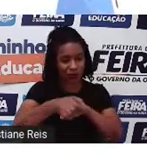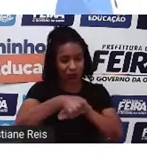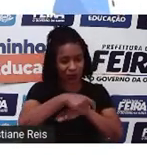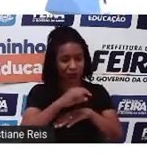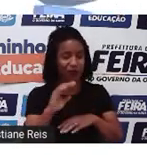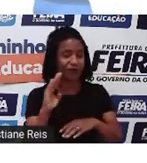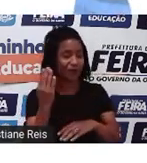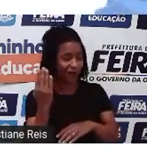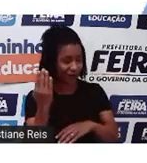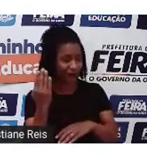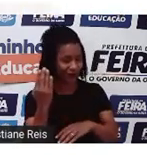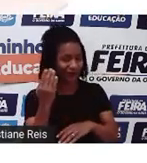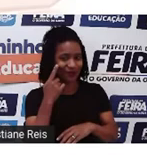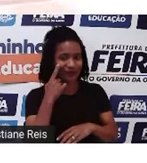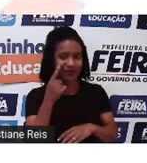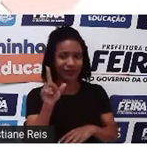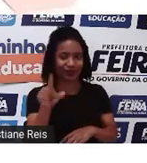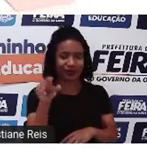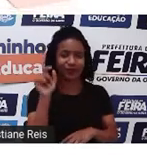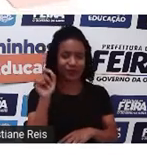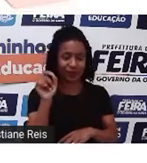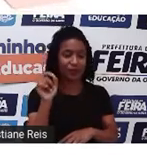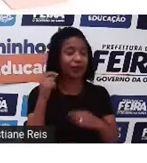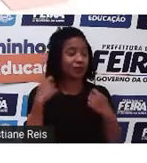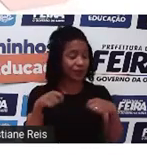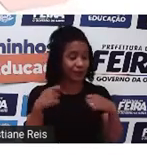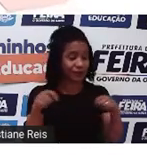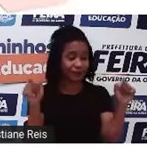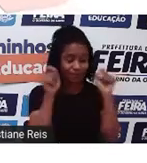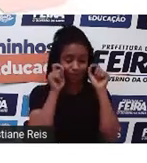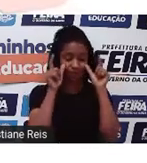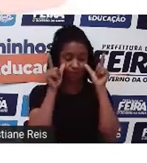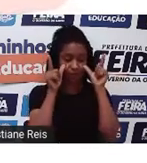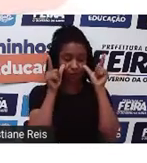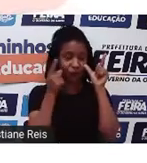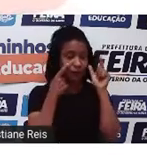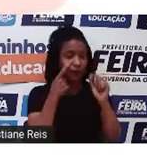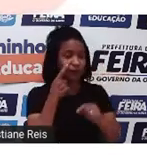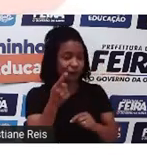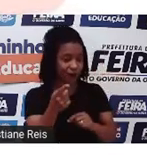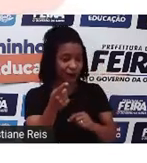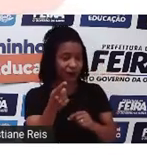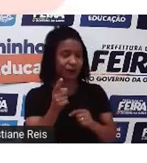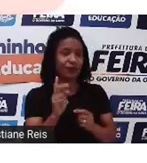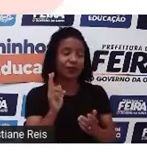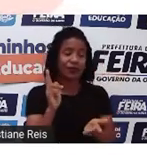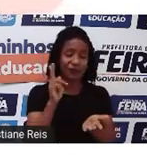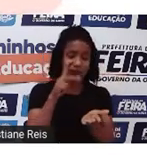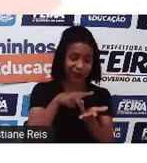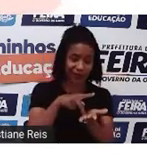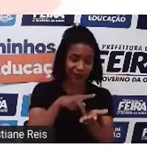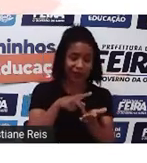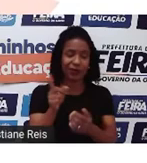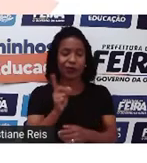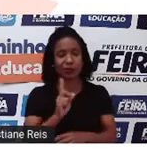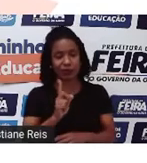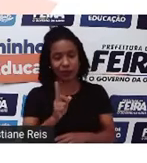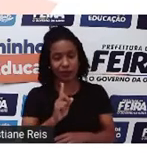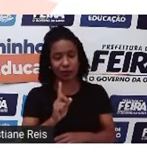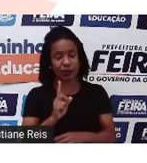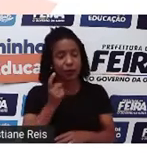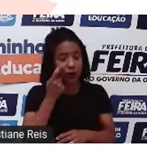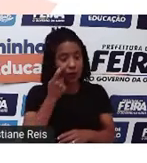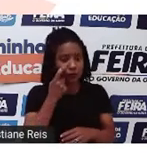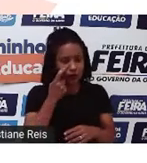aqui. Então, é importante estar alerta online. Então, o uso de pistas para me ajudar a